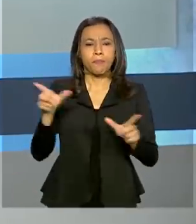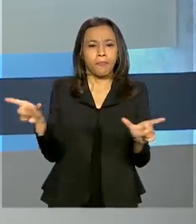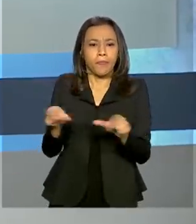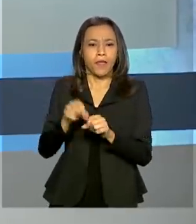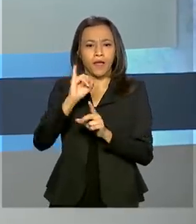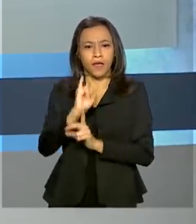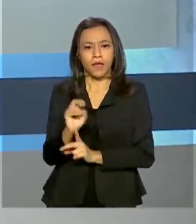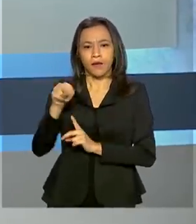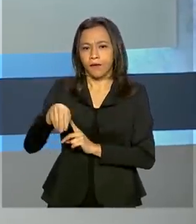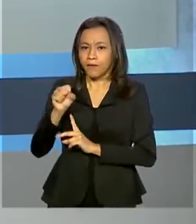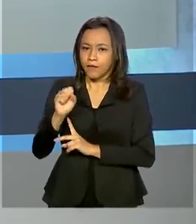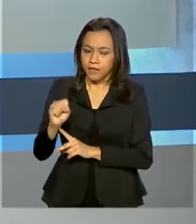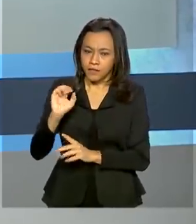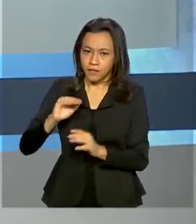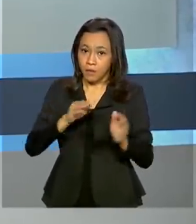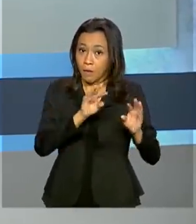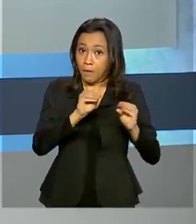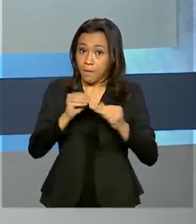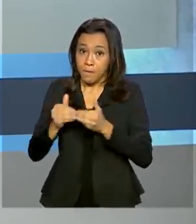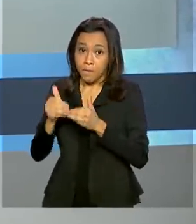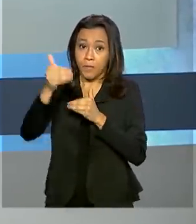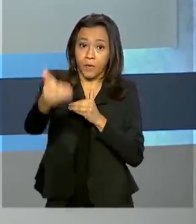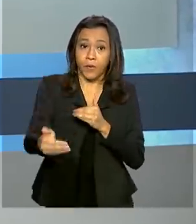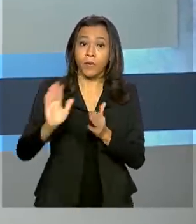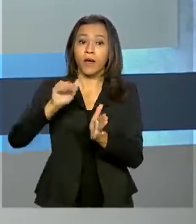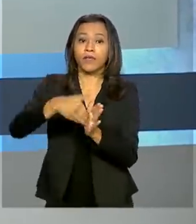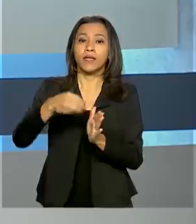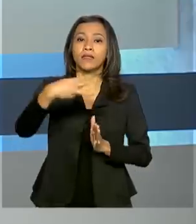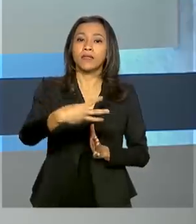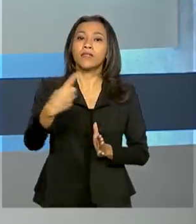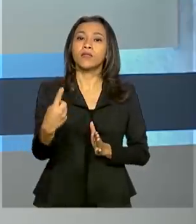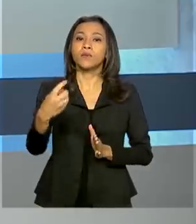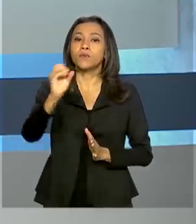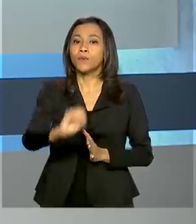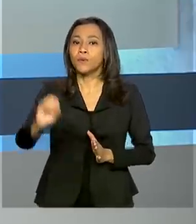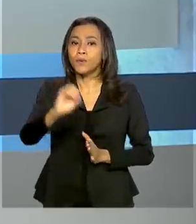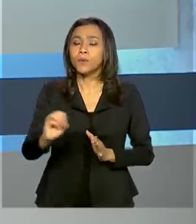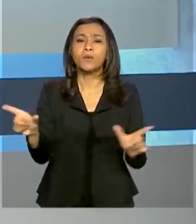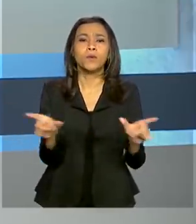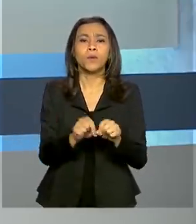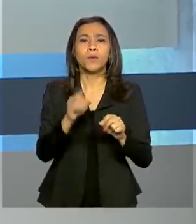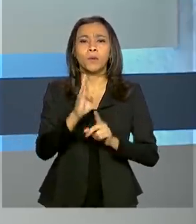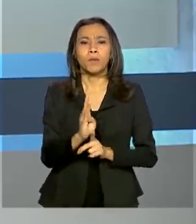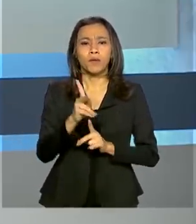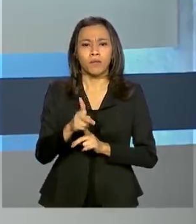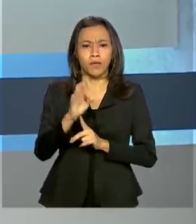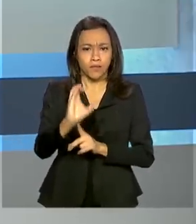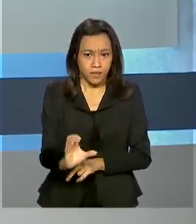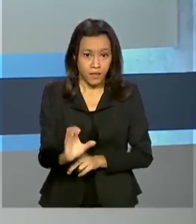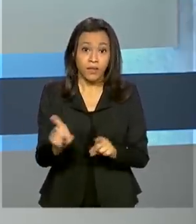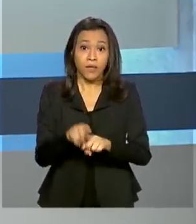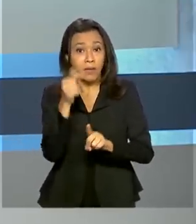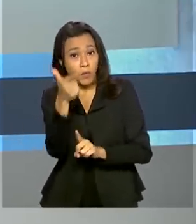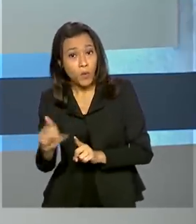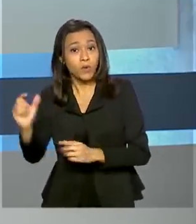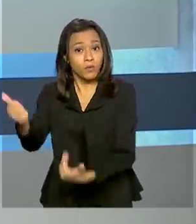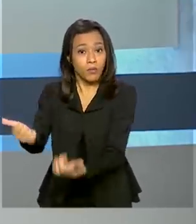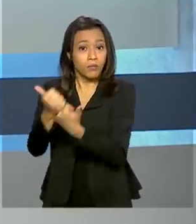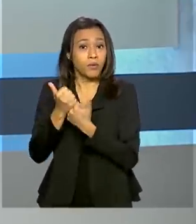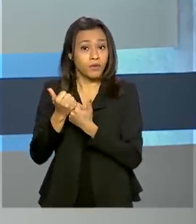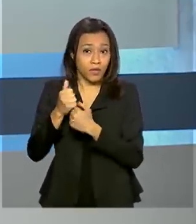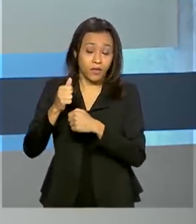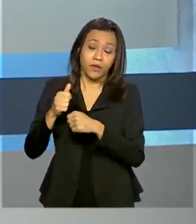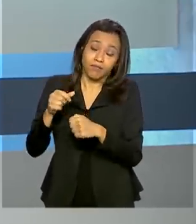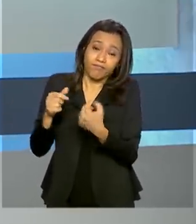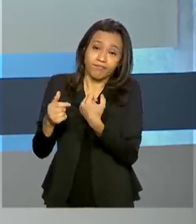prorrogou até 31 de outubro a antecipação do pagamento do BPC, o benefício de prestação continuada e também do auxílio doença.